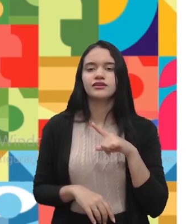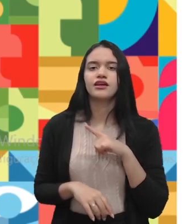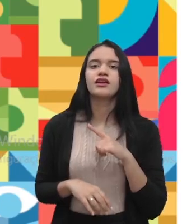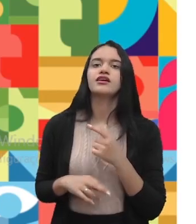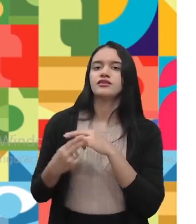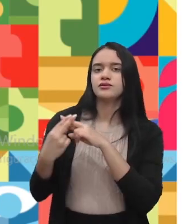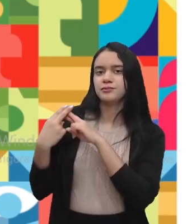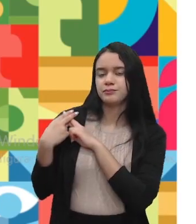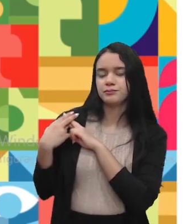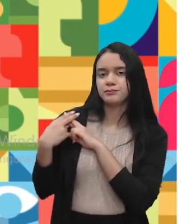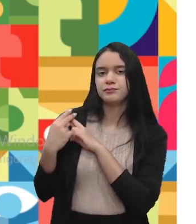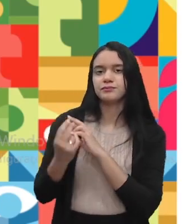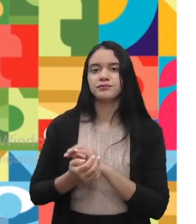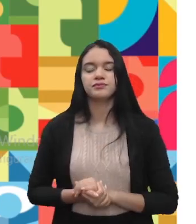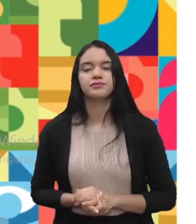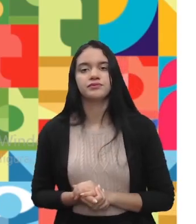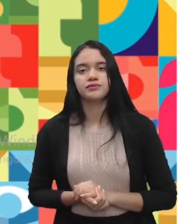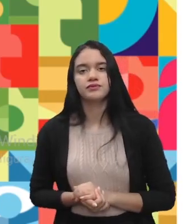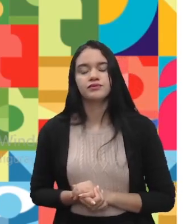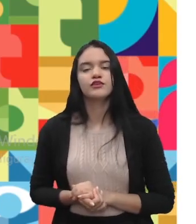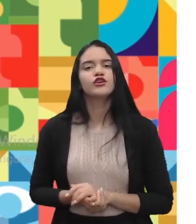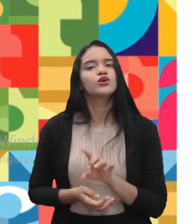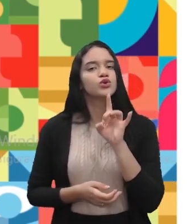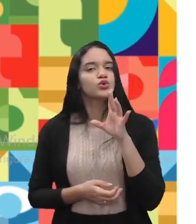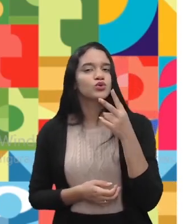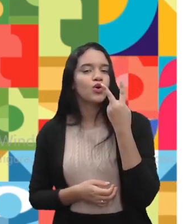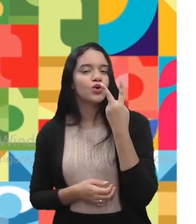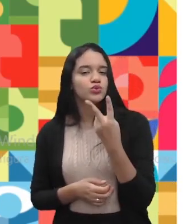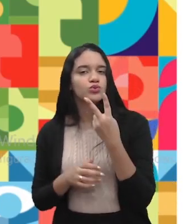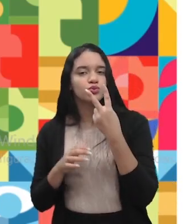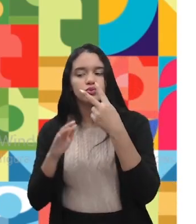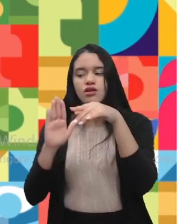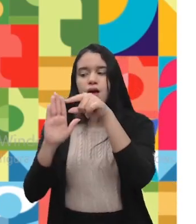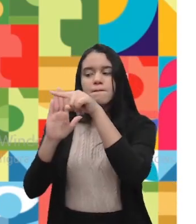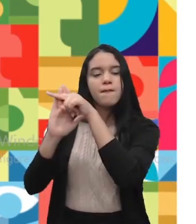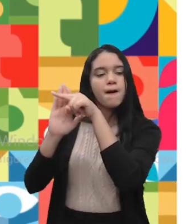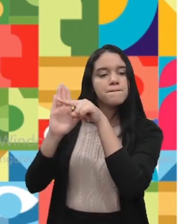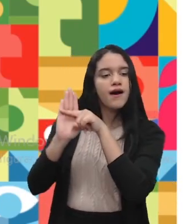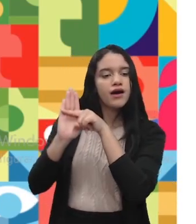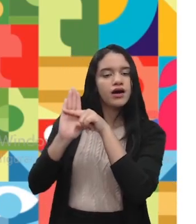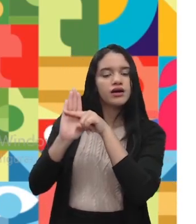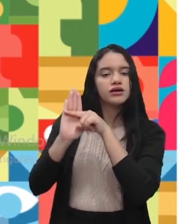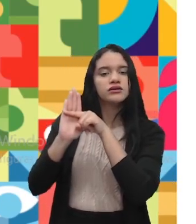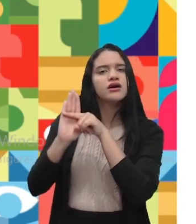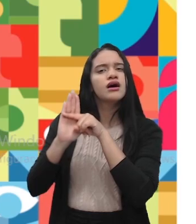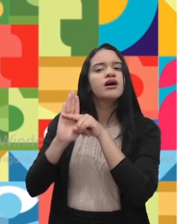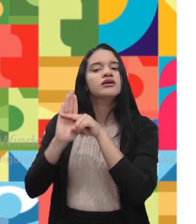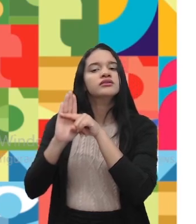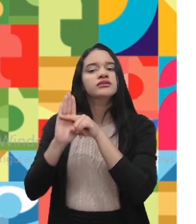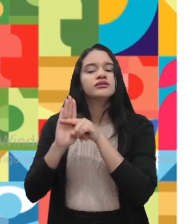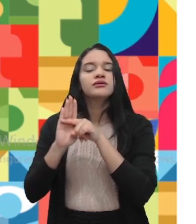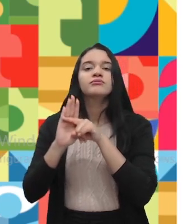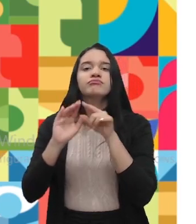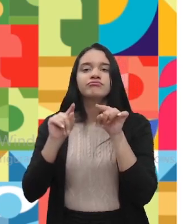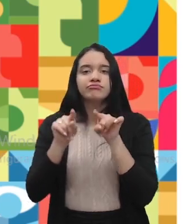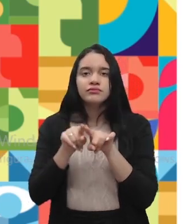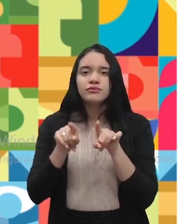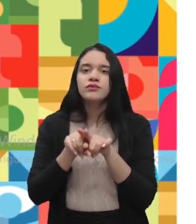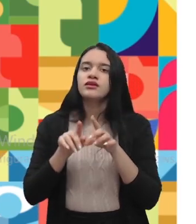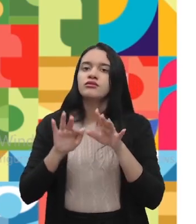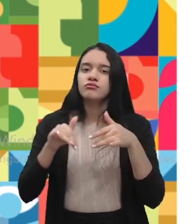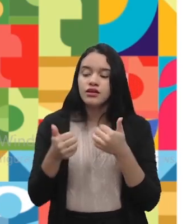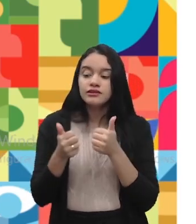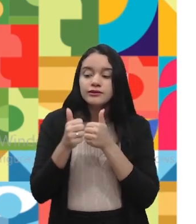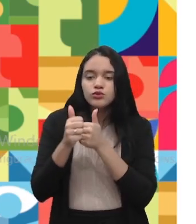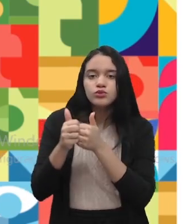responsabilidades. Que apesar de ser só duas linhas, mas é muita coisa, tá? É, seguir os procedimentos